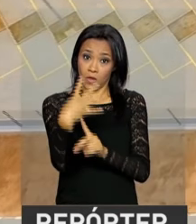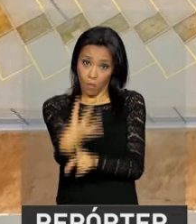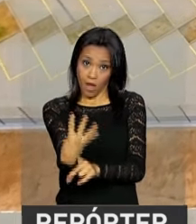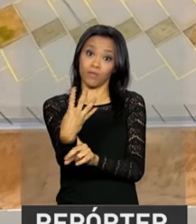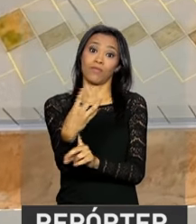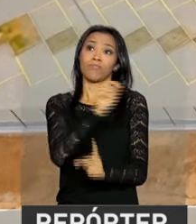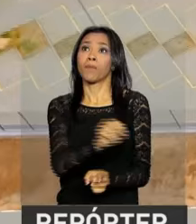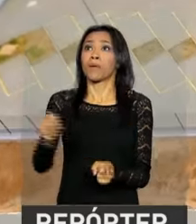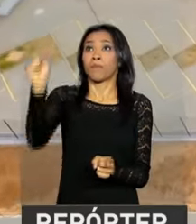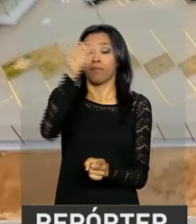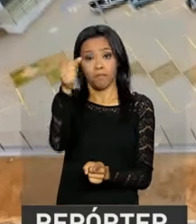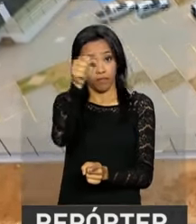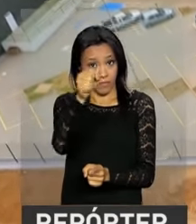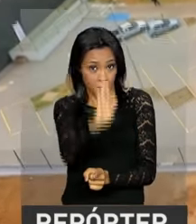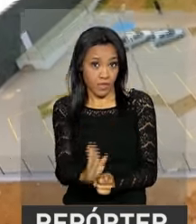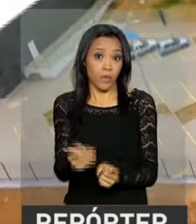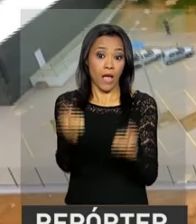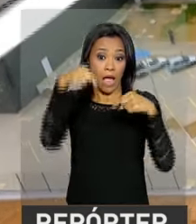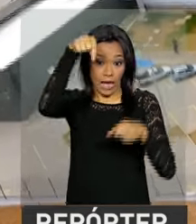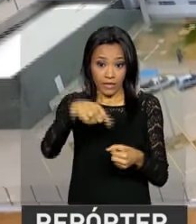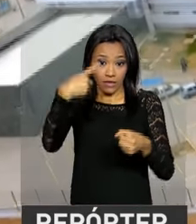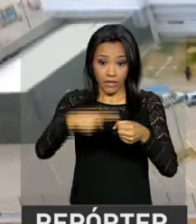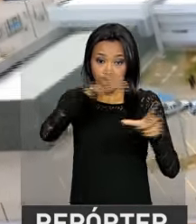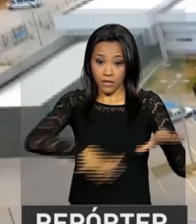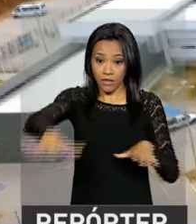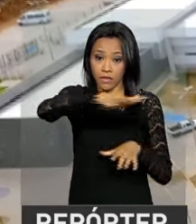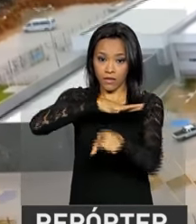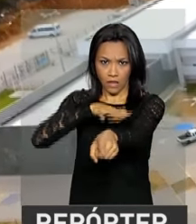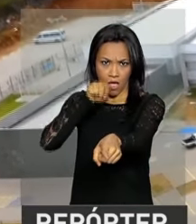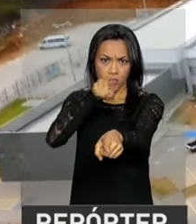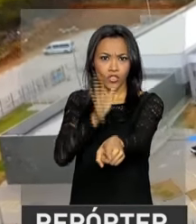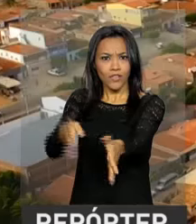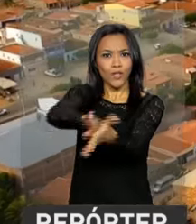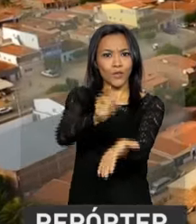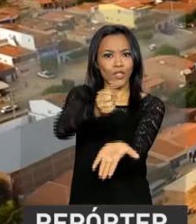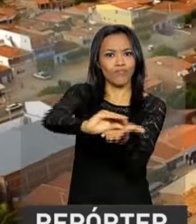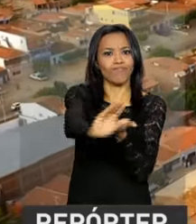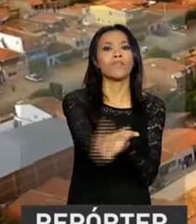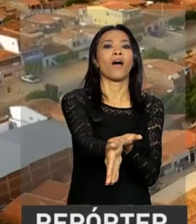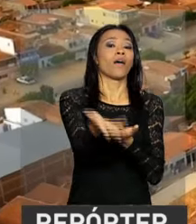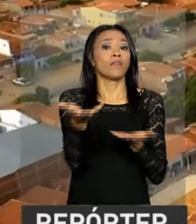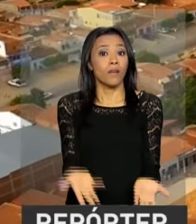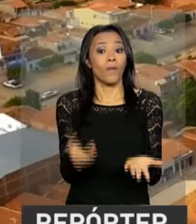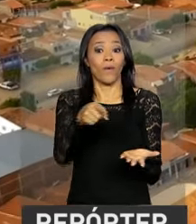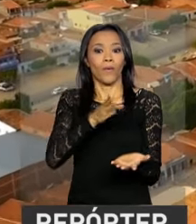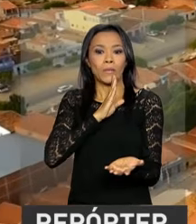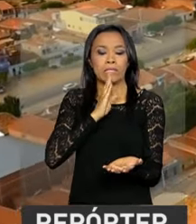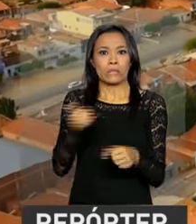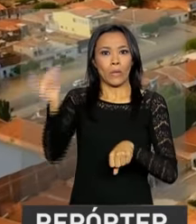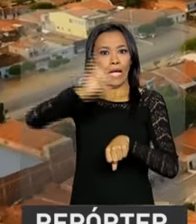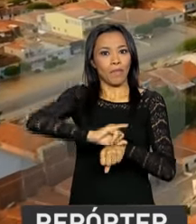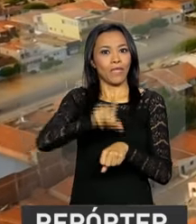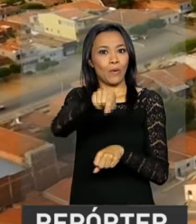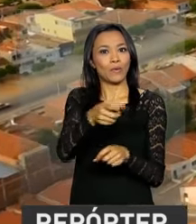unidades em todo o país. No campus de Serra Talhada, a maior parte dos investimentos já chegou. Agora, a cidade, conhecida como capital do